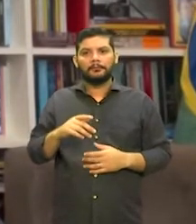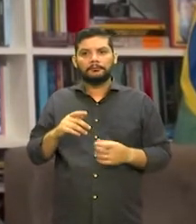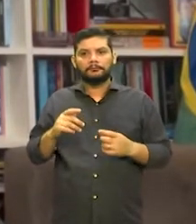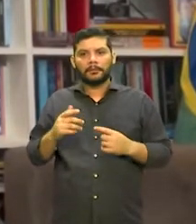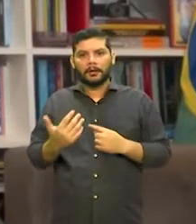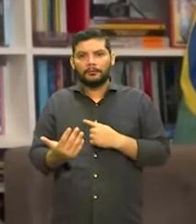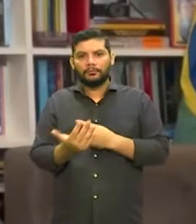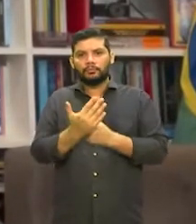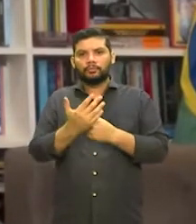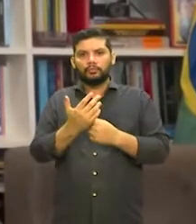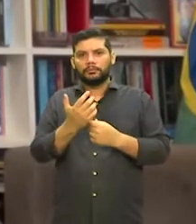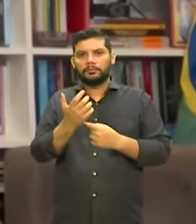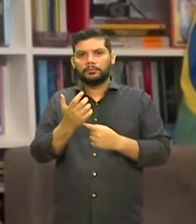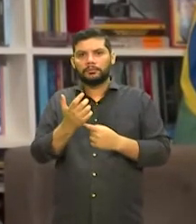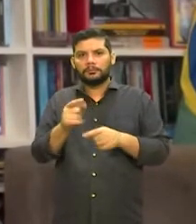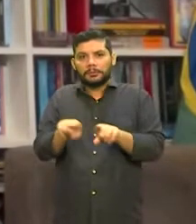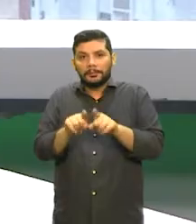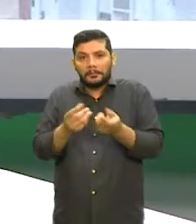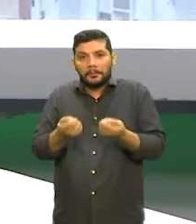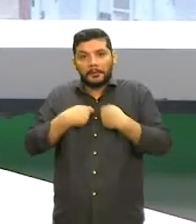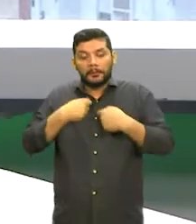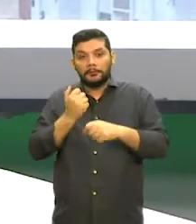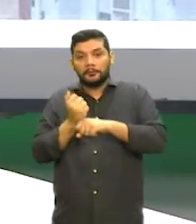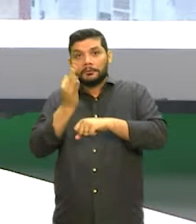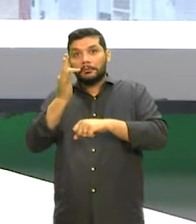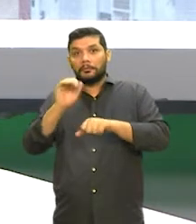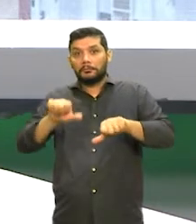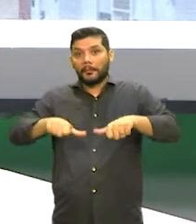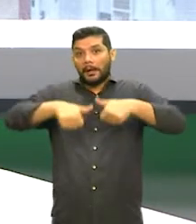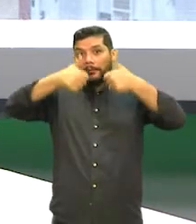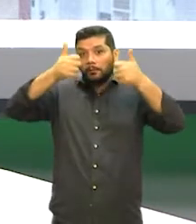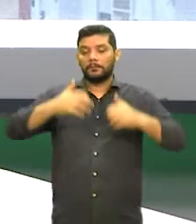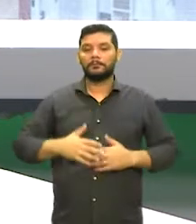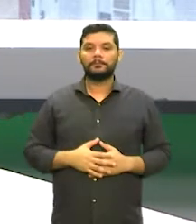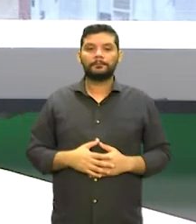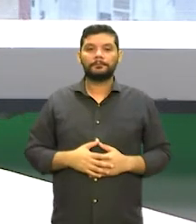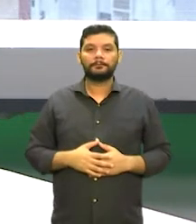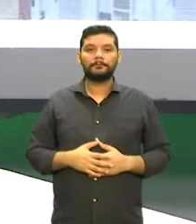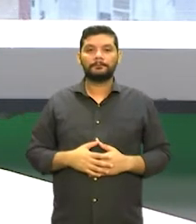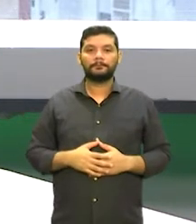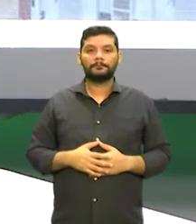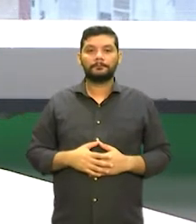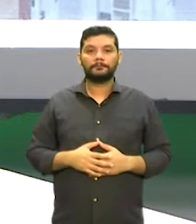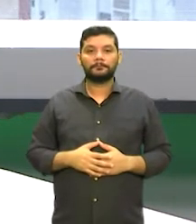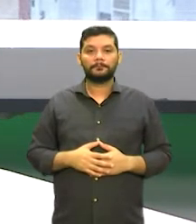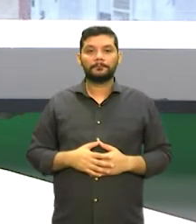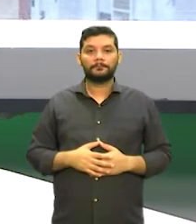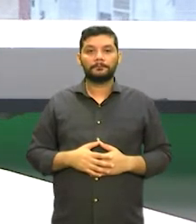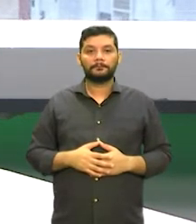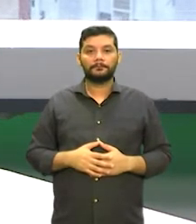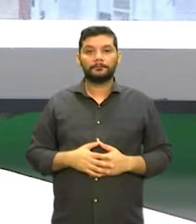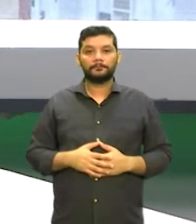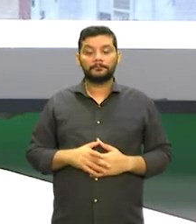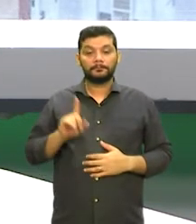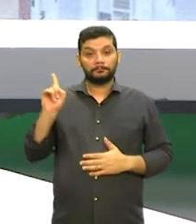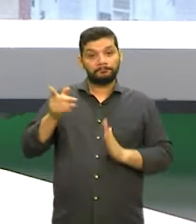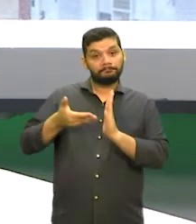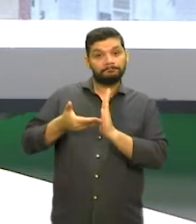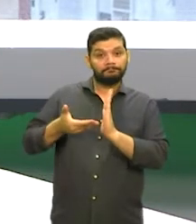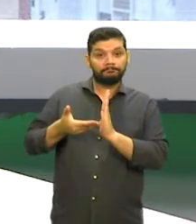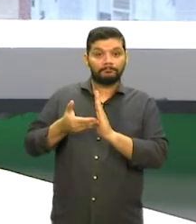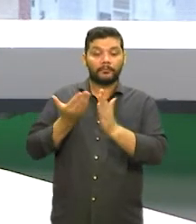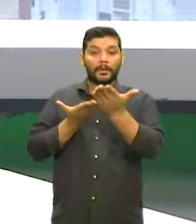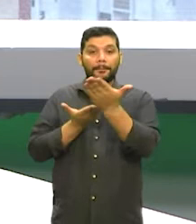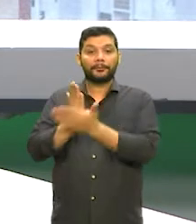crescimento mais sustentável. E a Comissão Especial da Câmara dos Deputados, em Brasília, aprovou na